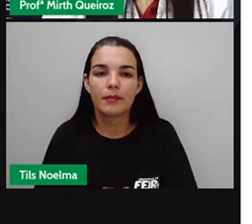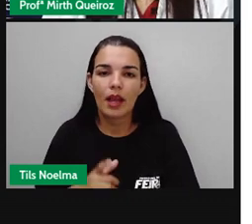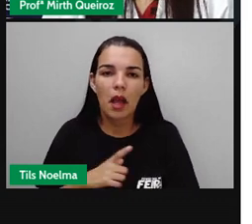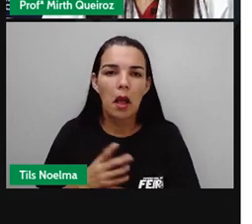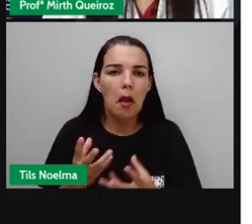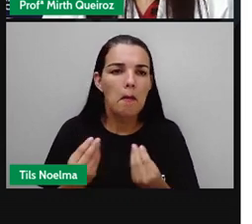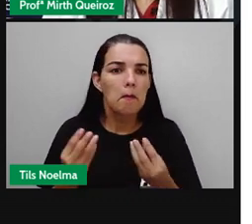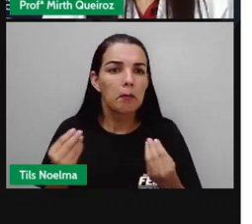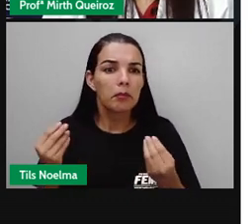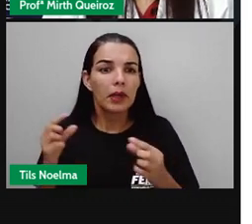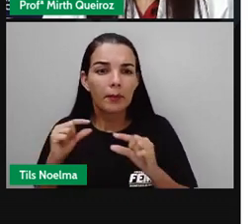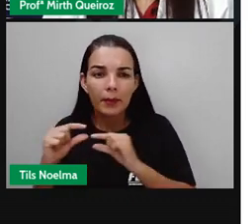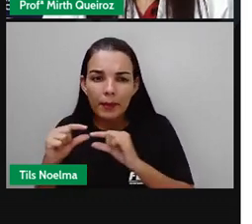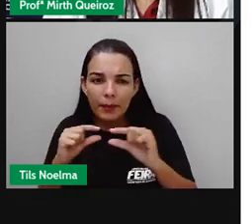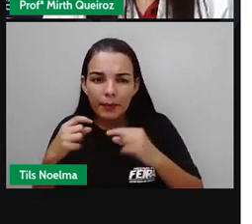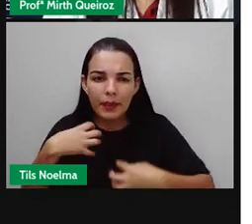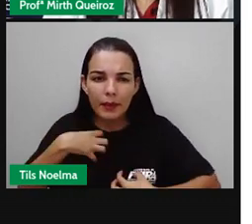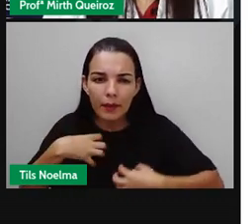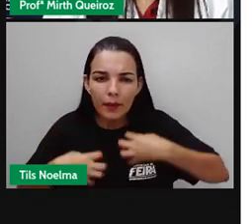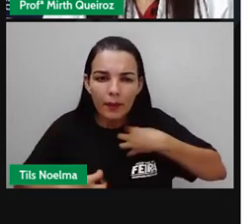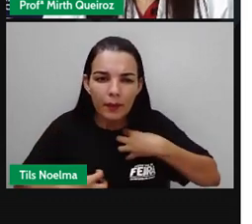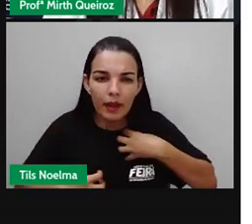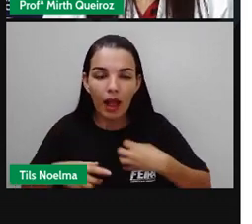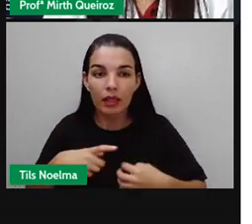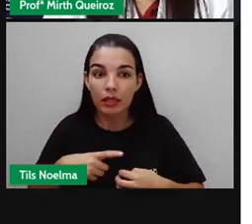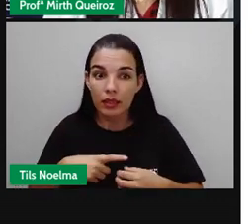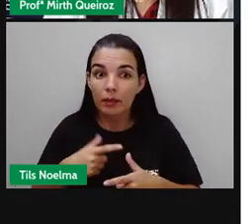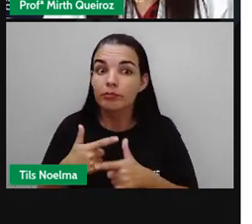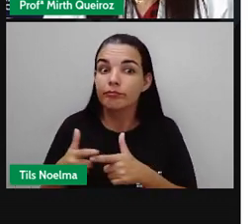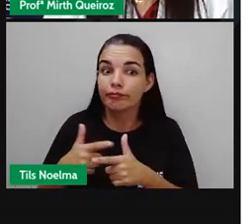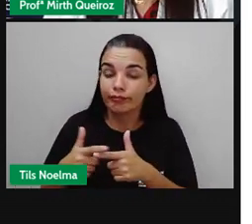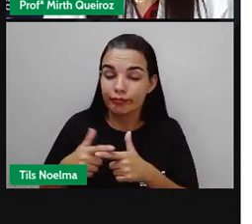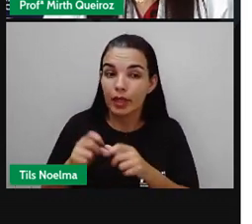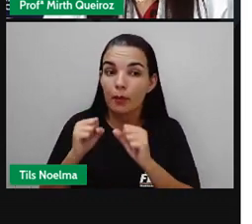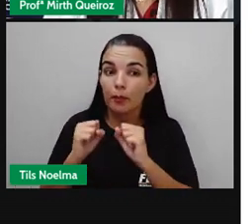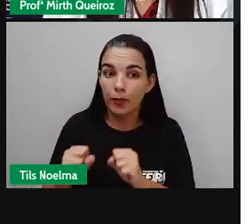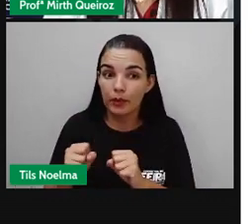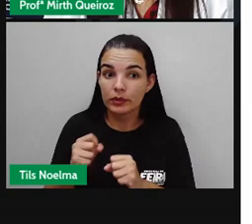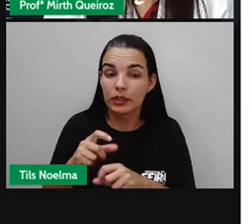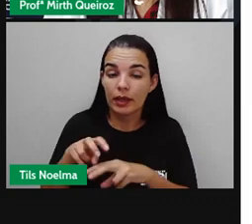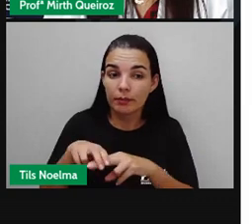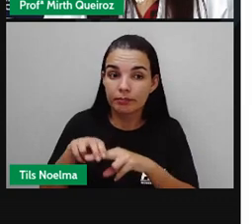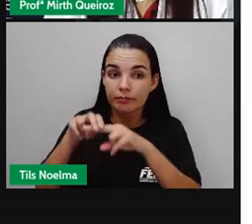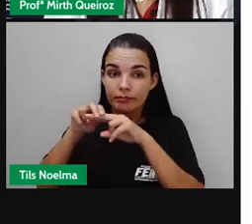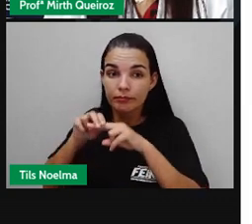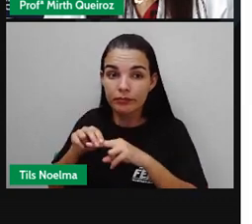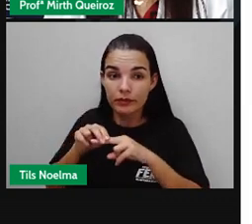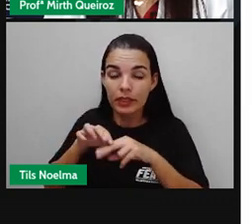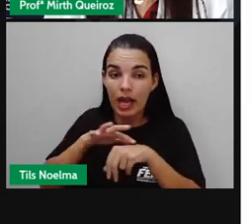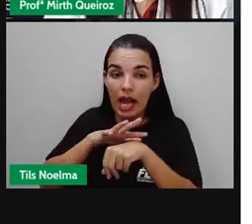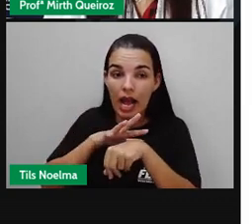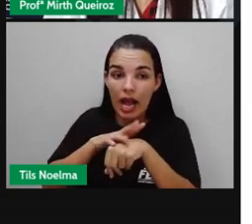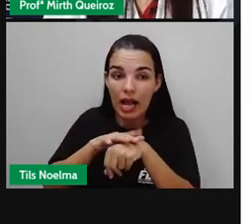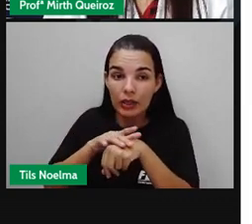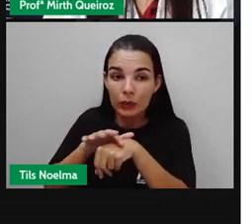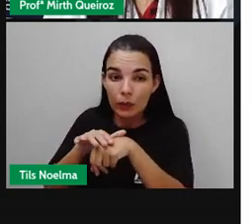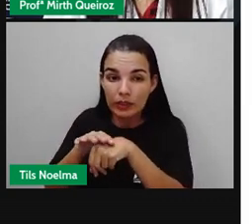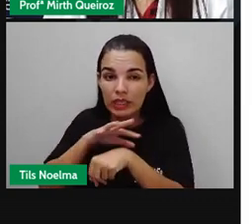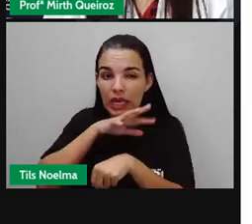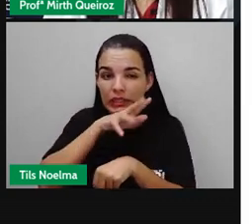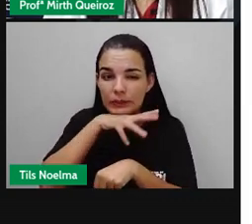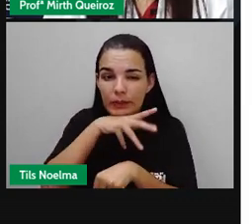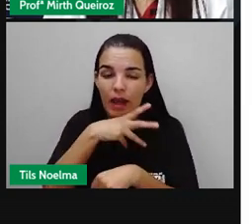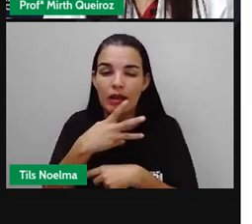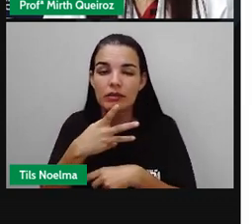Muitos micro-organismos são prejudiciais, pois podem causar doenças e morte a animais e plantas. Esses